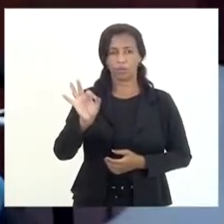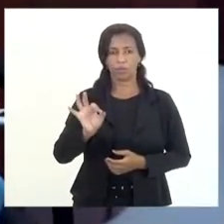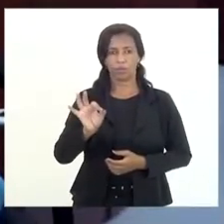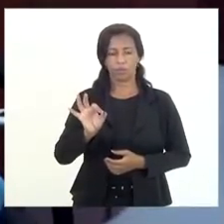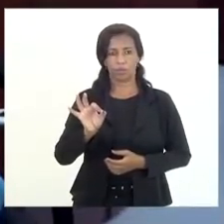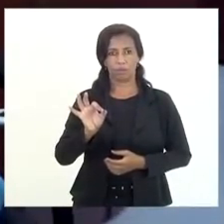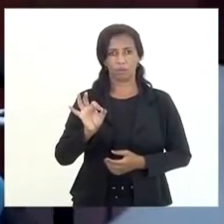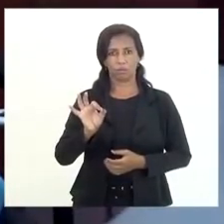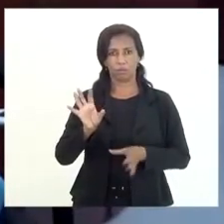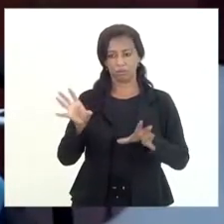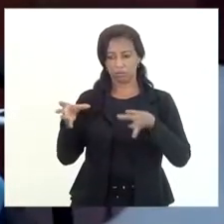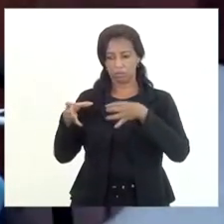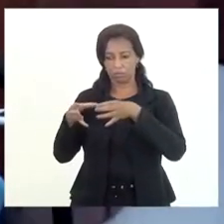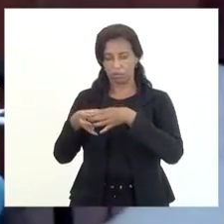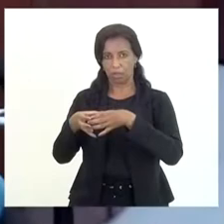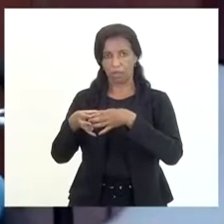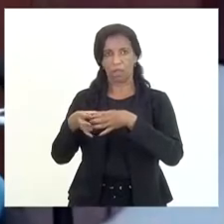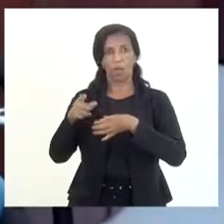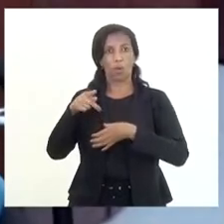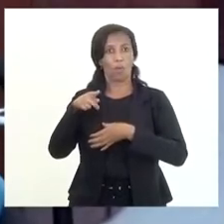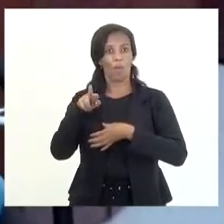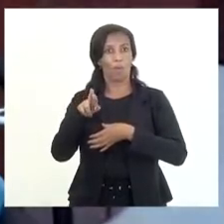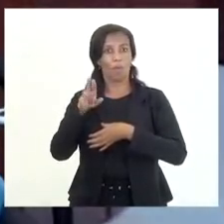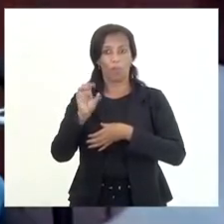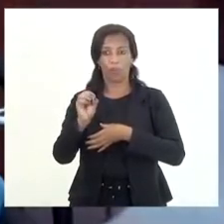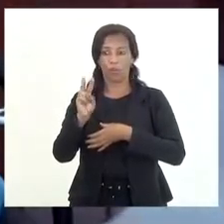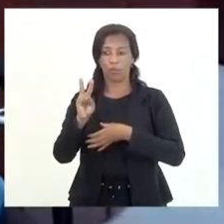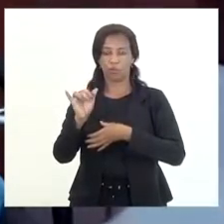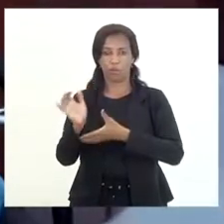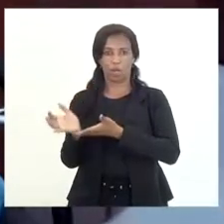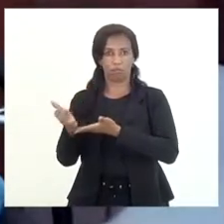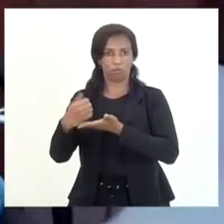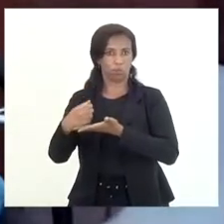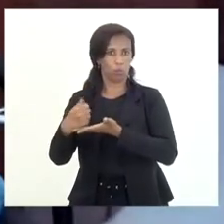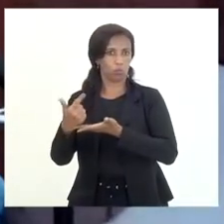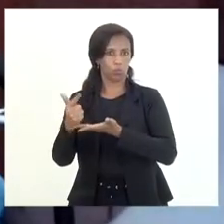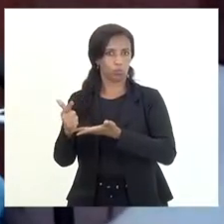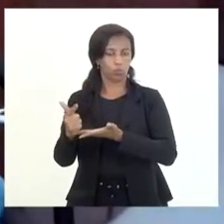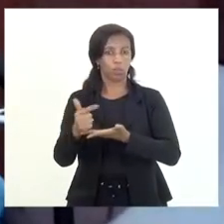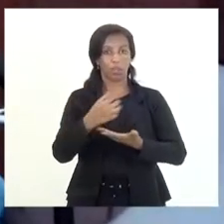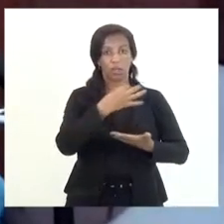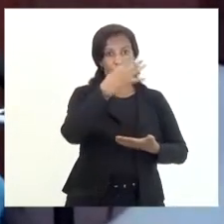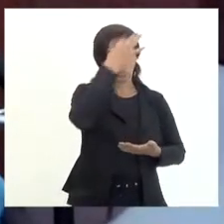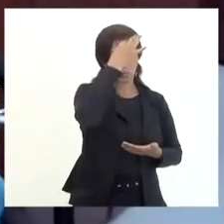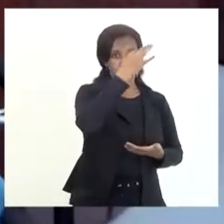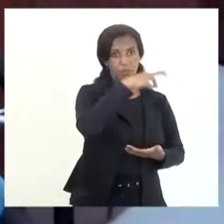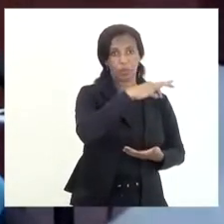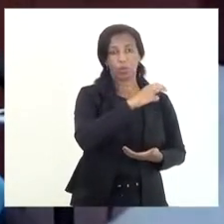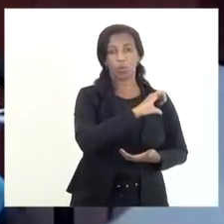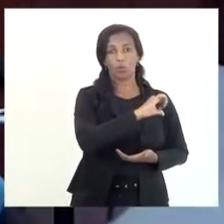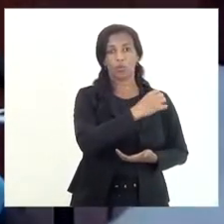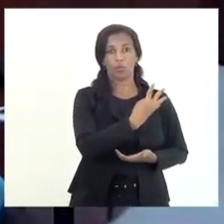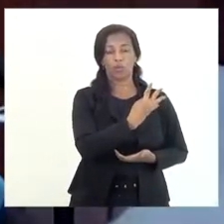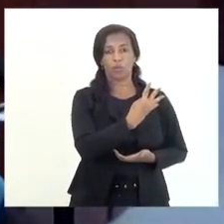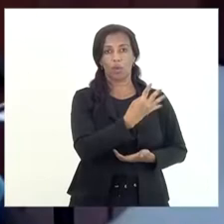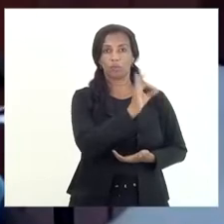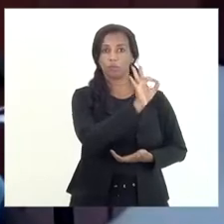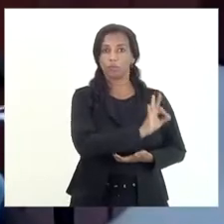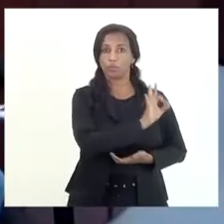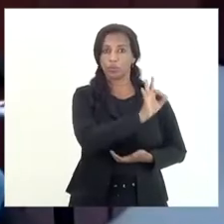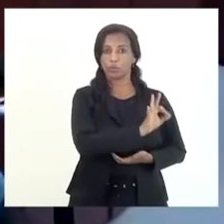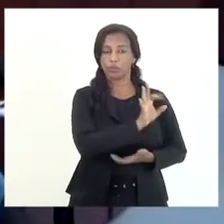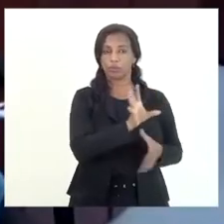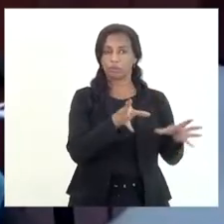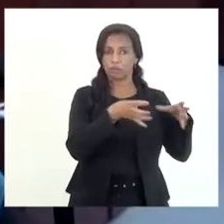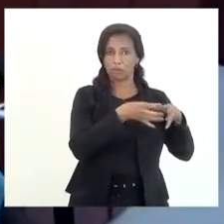estoque está como provisionado ou seja de recuperação improvável e para o Espírito Santo 94% do